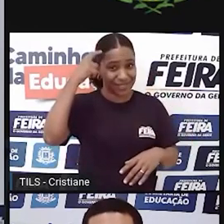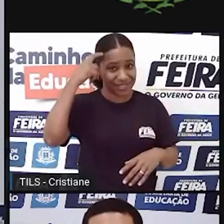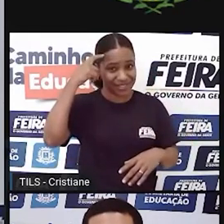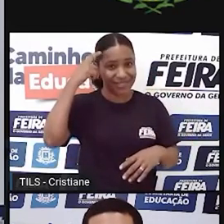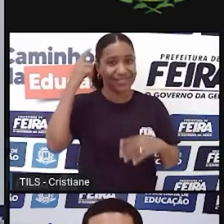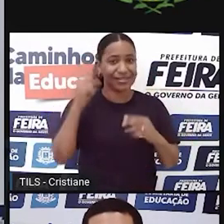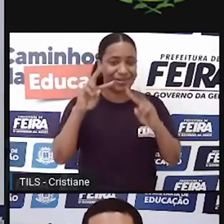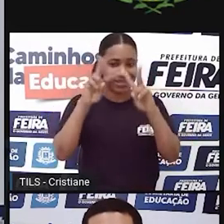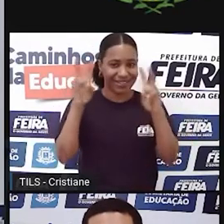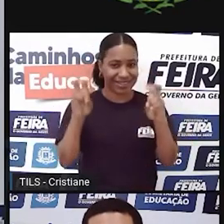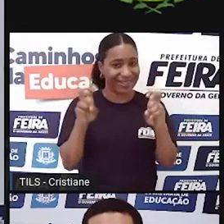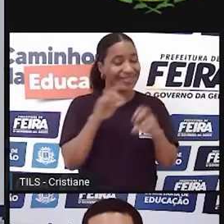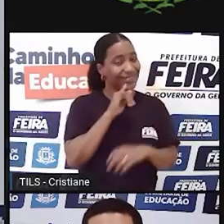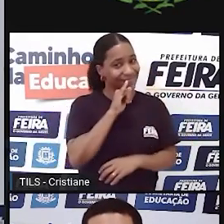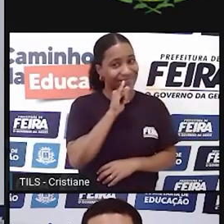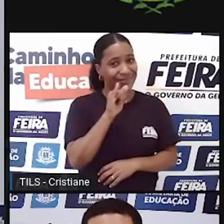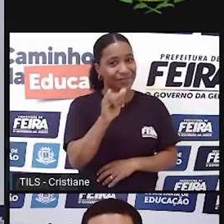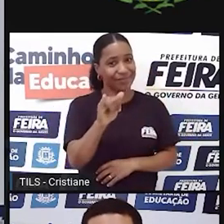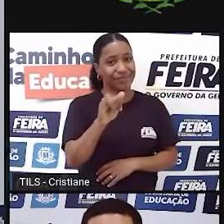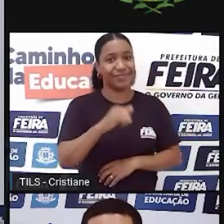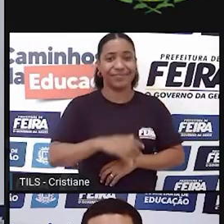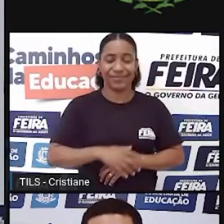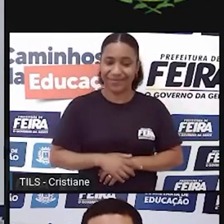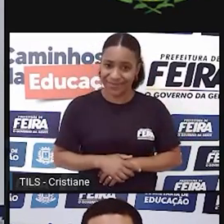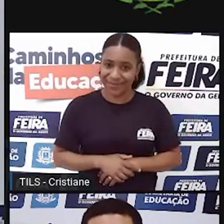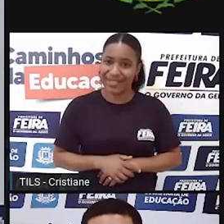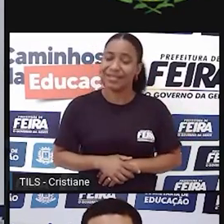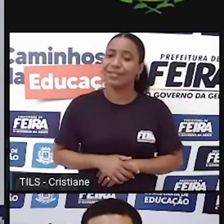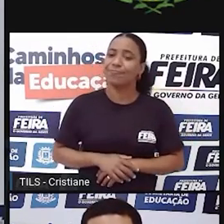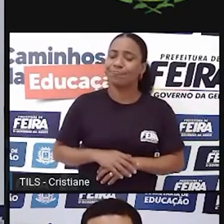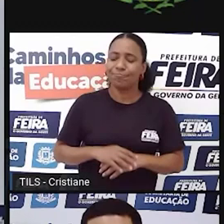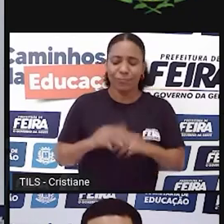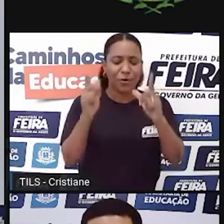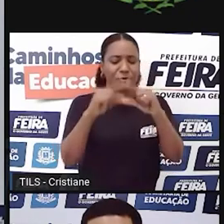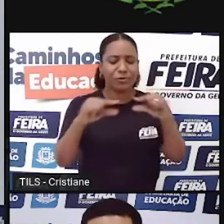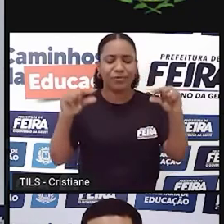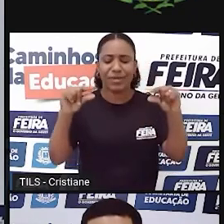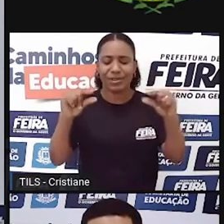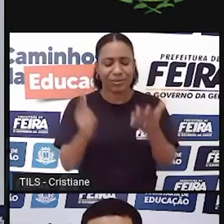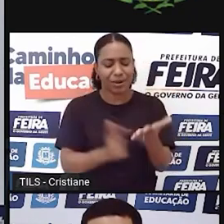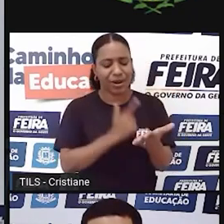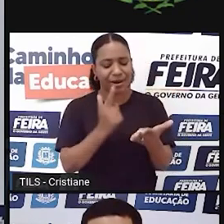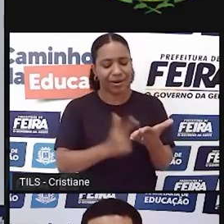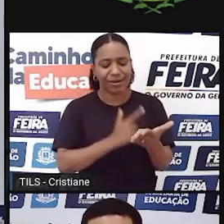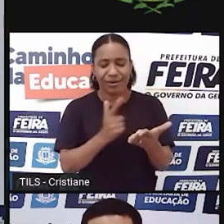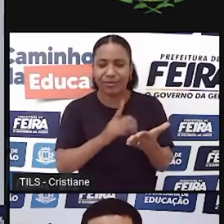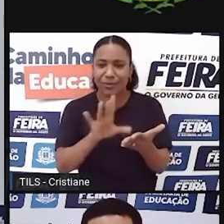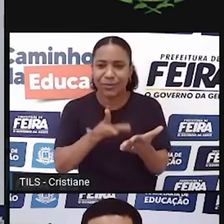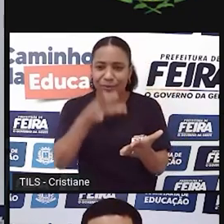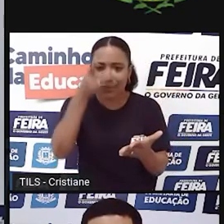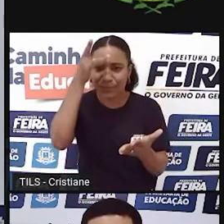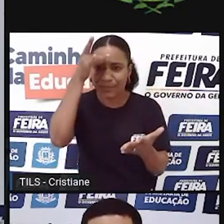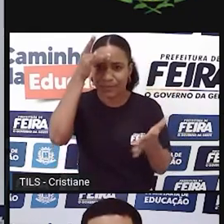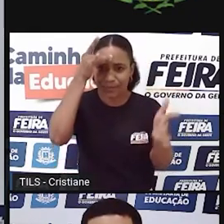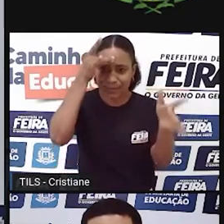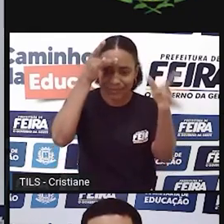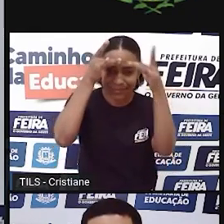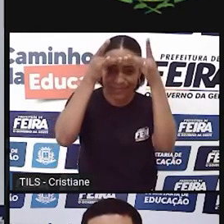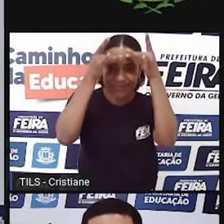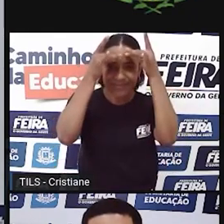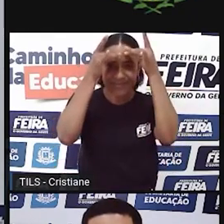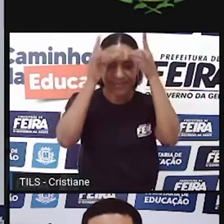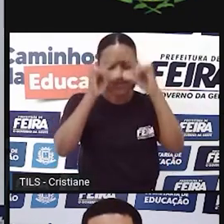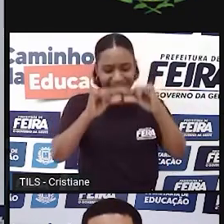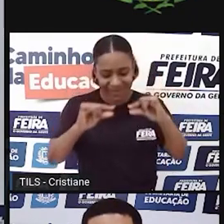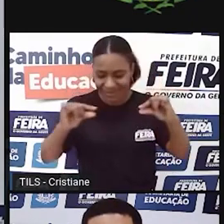digo, cato os versos que estão nos livros, nos versos, nas linhas que